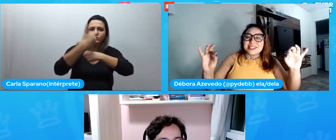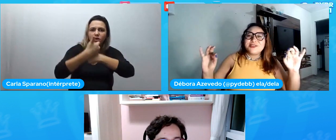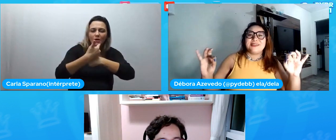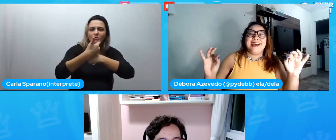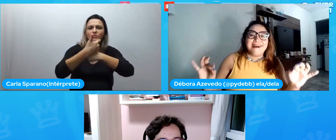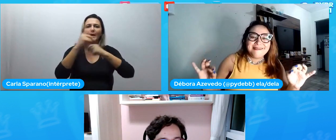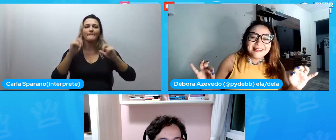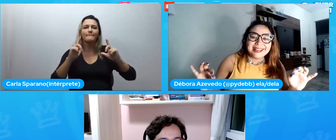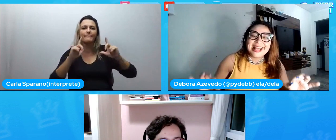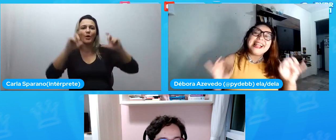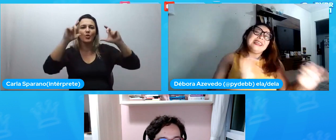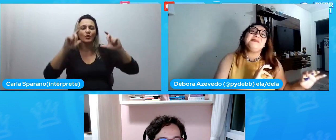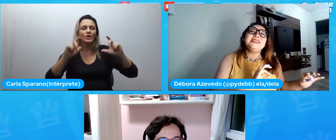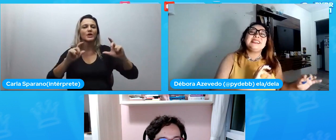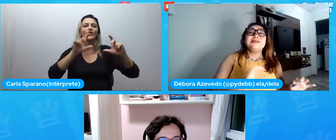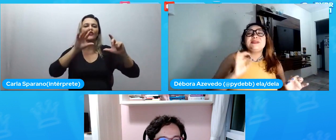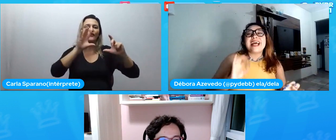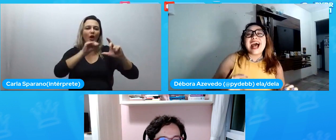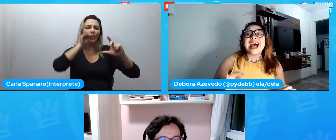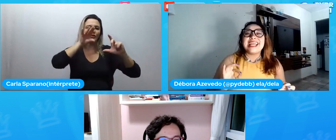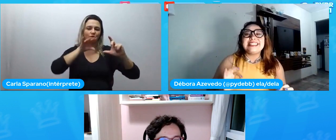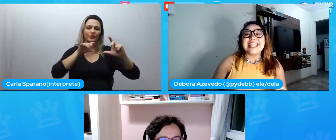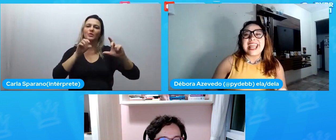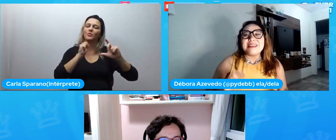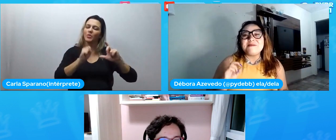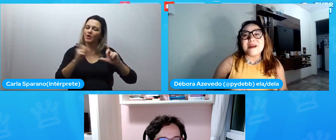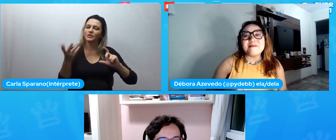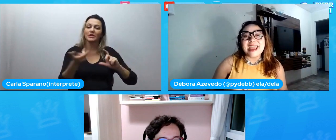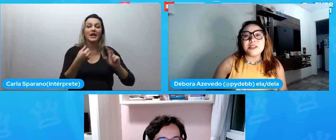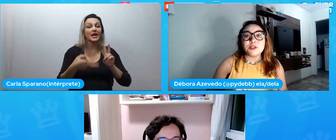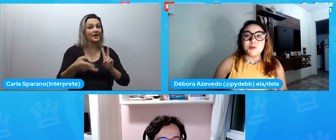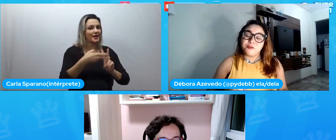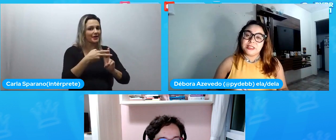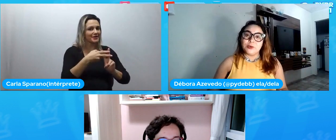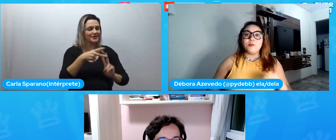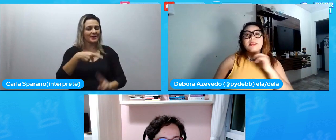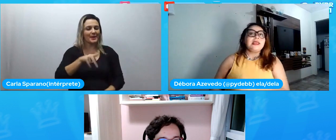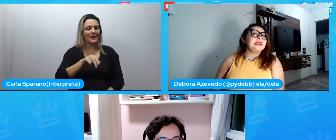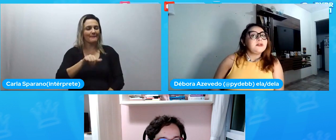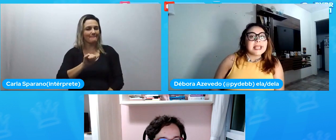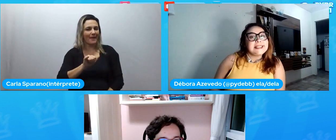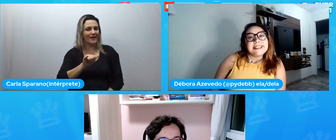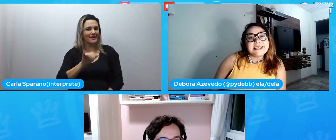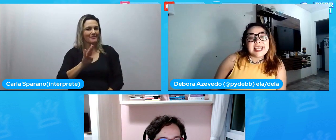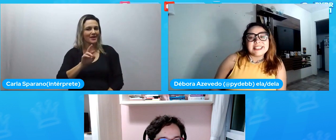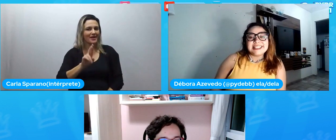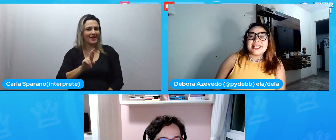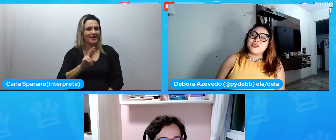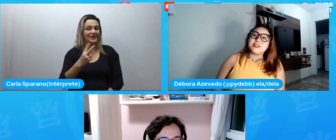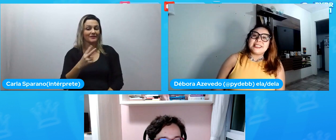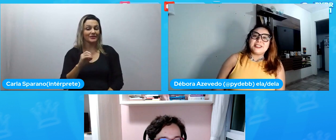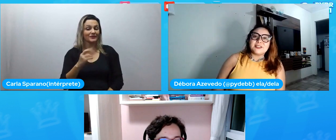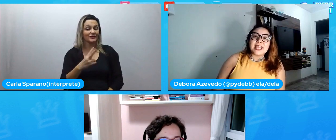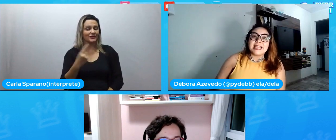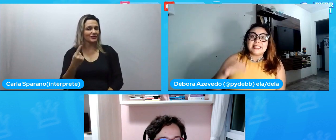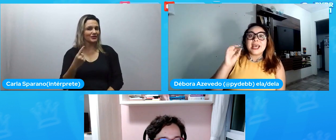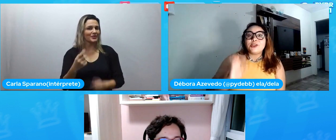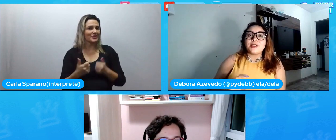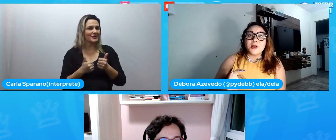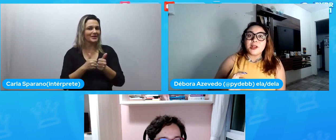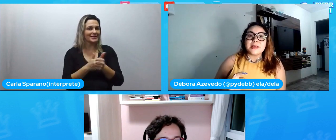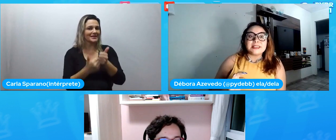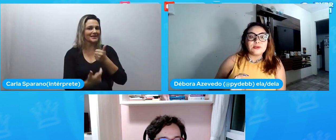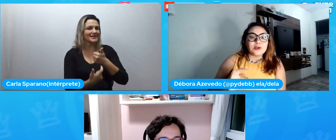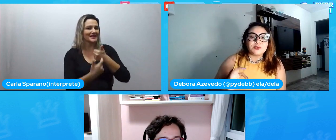sensacional. Lembre-se de usar a hashtag PaiBR2021 e não esquece de seguir a gente nas nossas redes sociais.